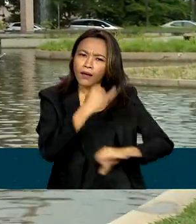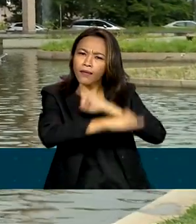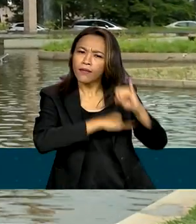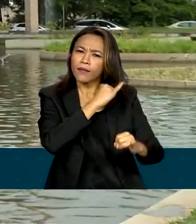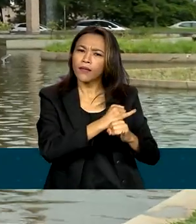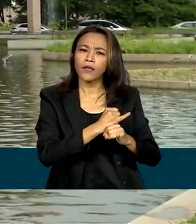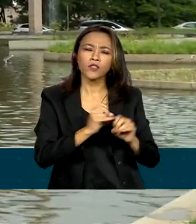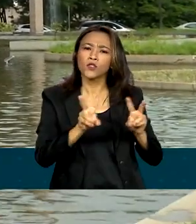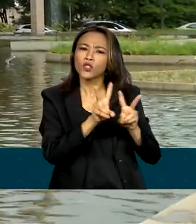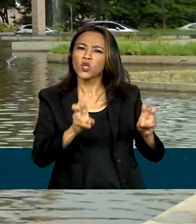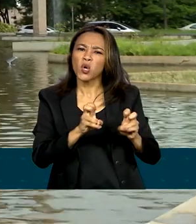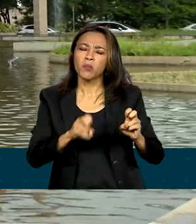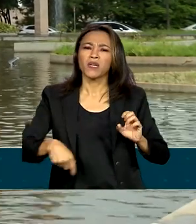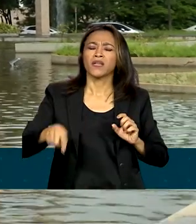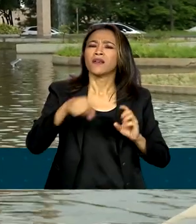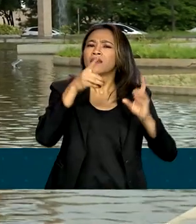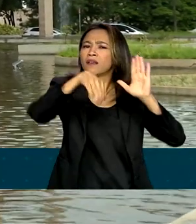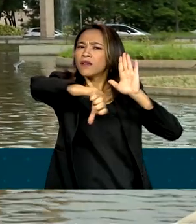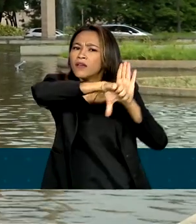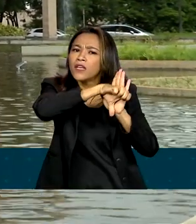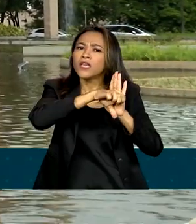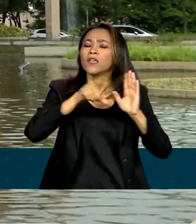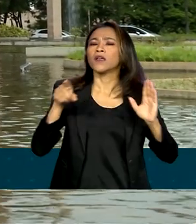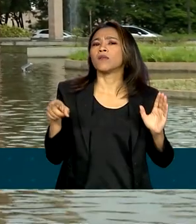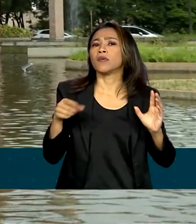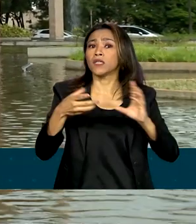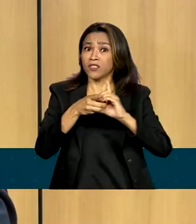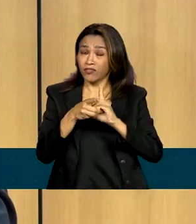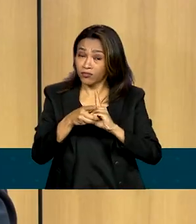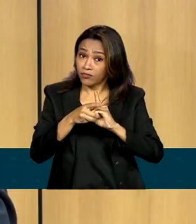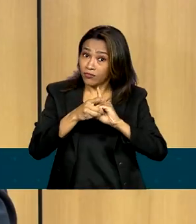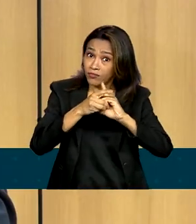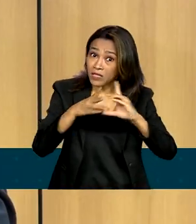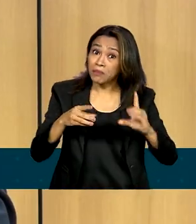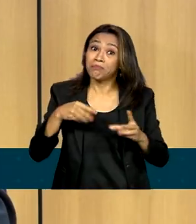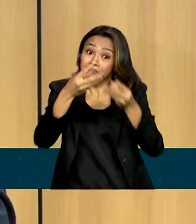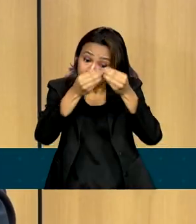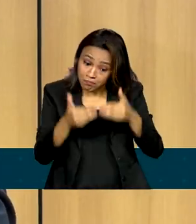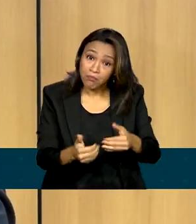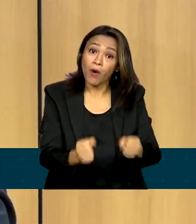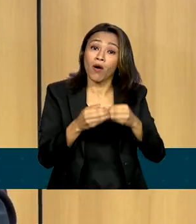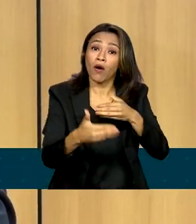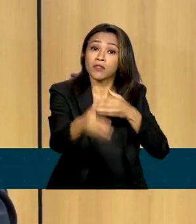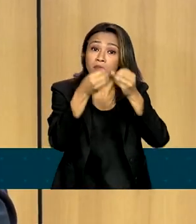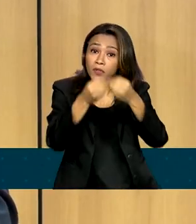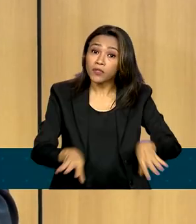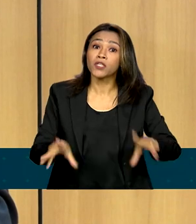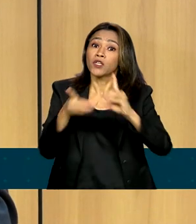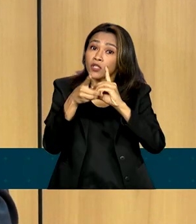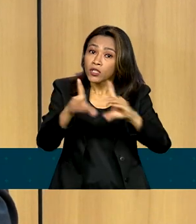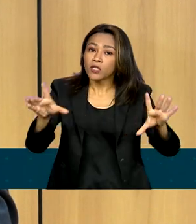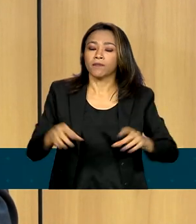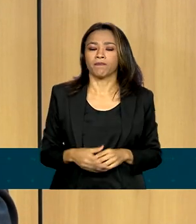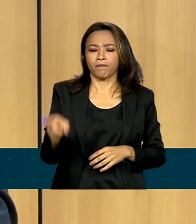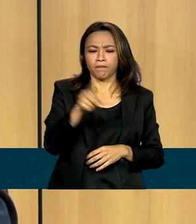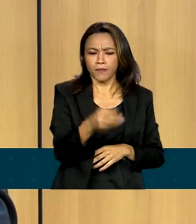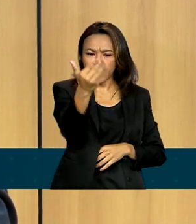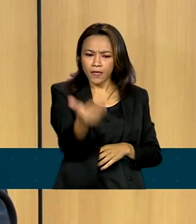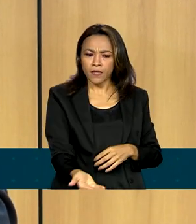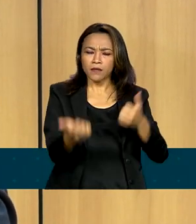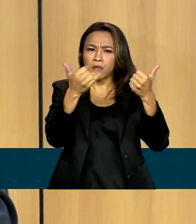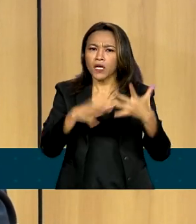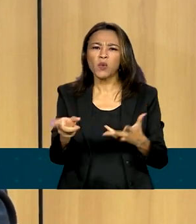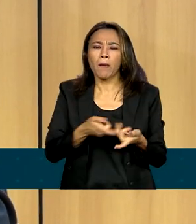refere a crimes contra o Estado de Direito e terrorismo. Não é uma regulação da internet, não é algo que se